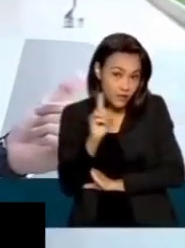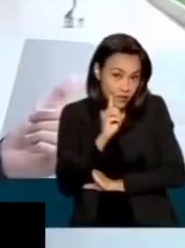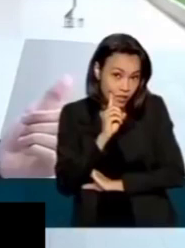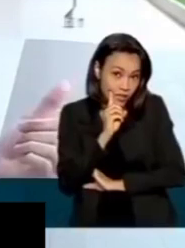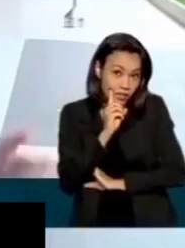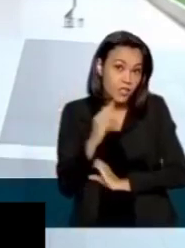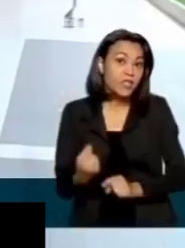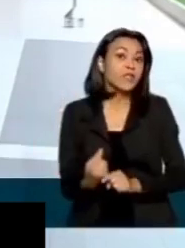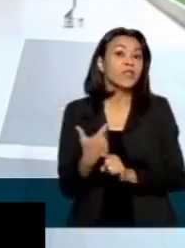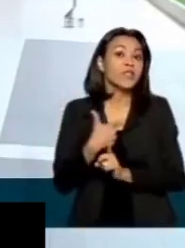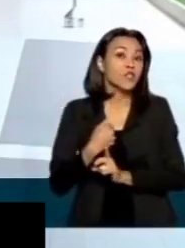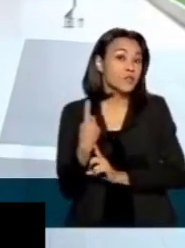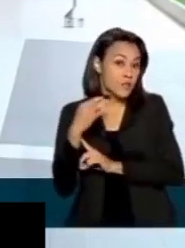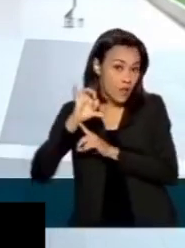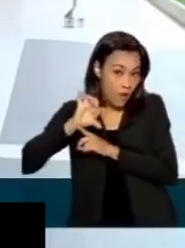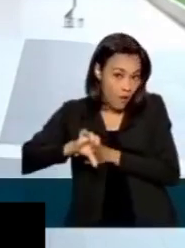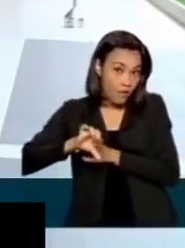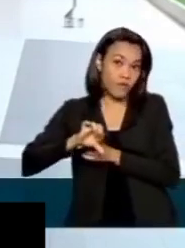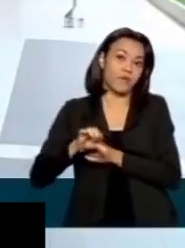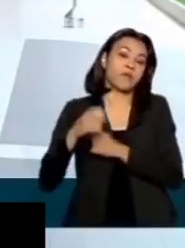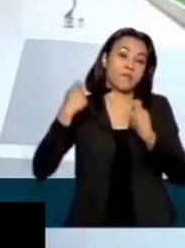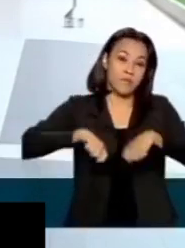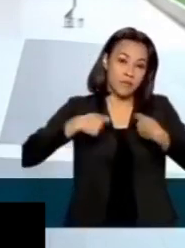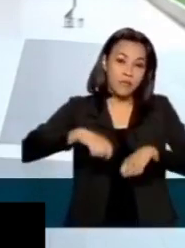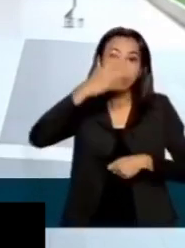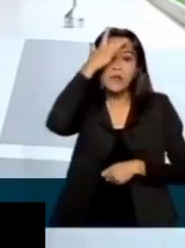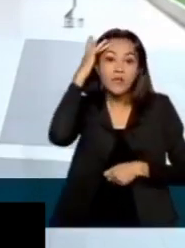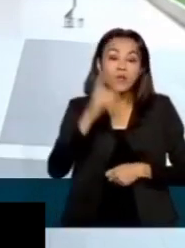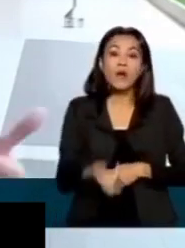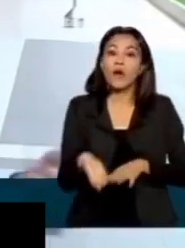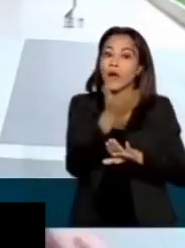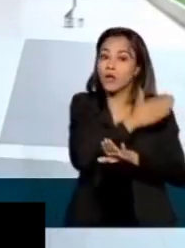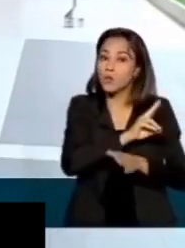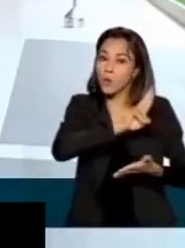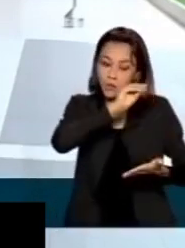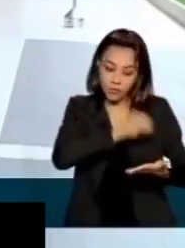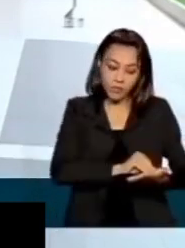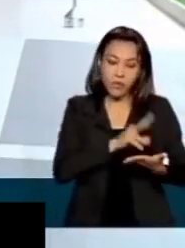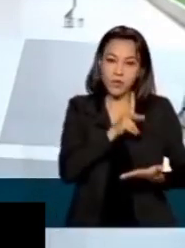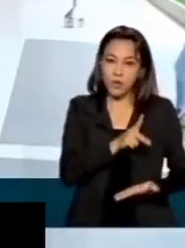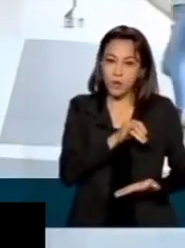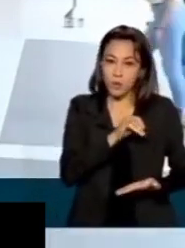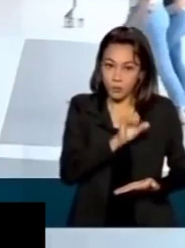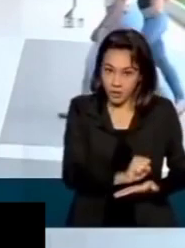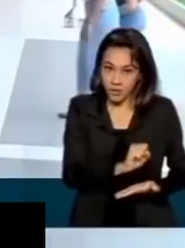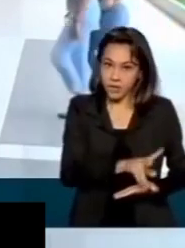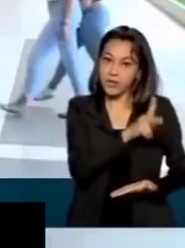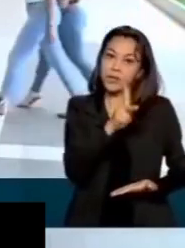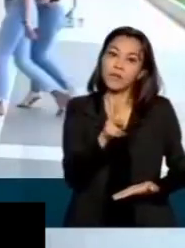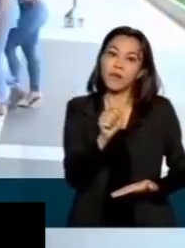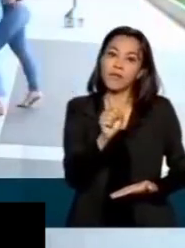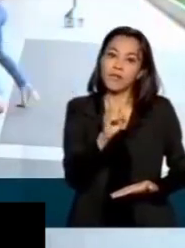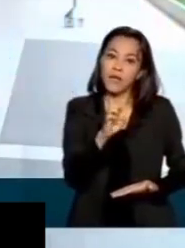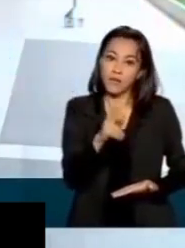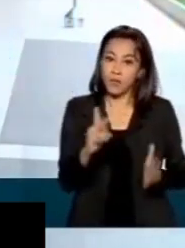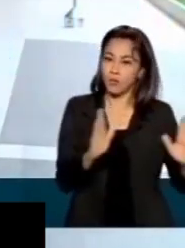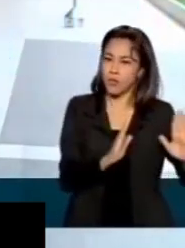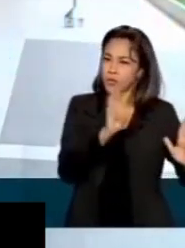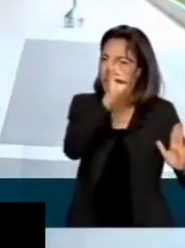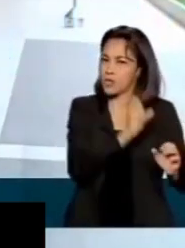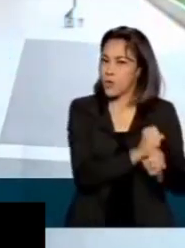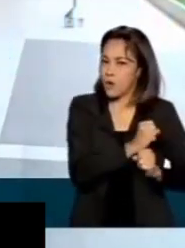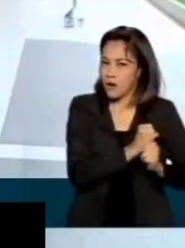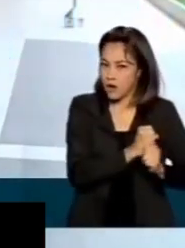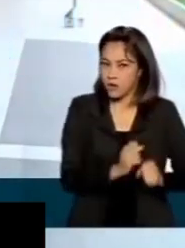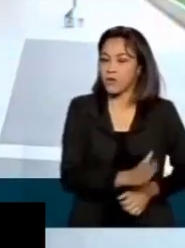em 2019. É preciso que o trabalhador já estivesse inscrito no PIS-PASEP há pelo menos cinco anos. Vale lembrar que o